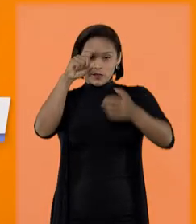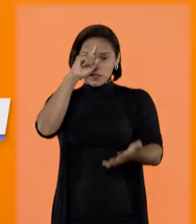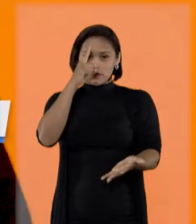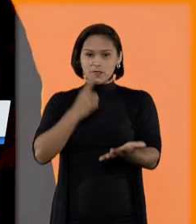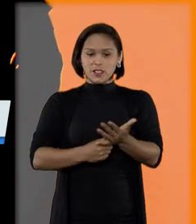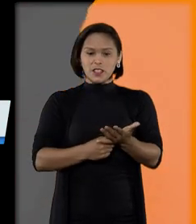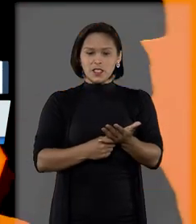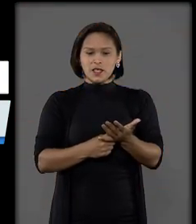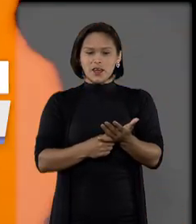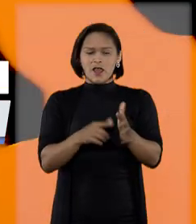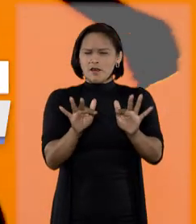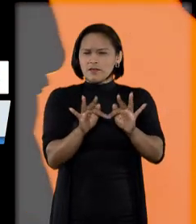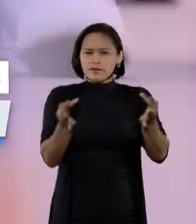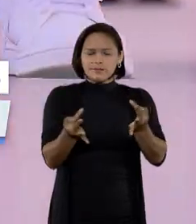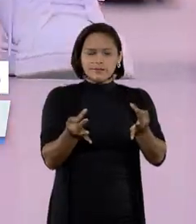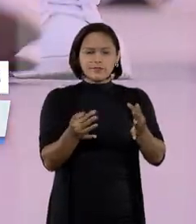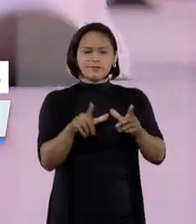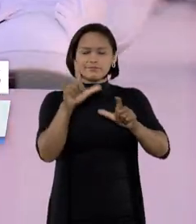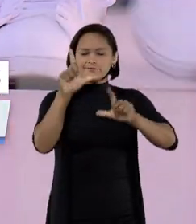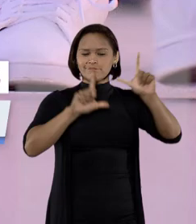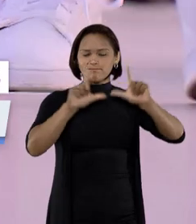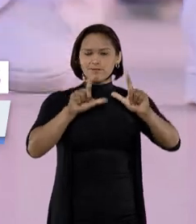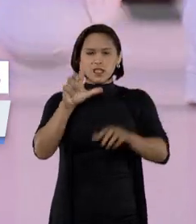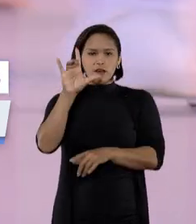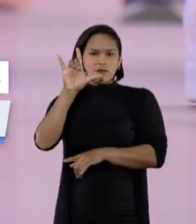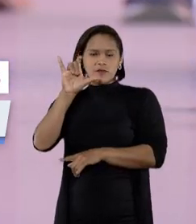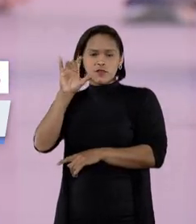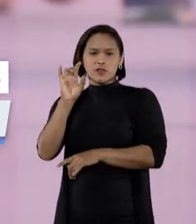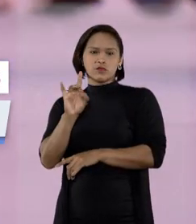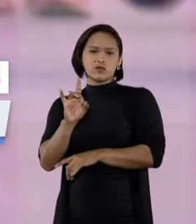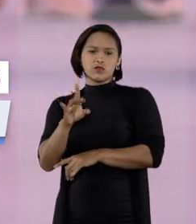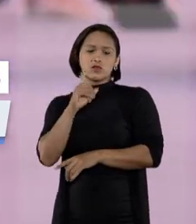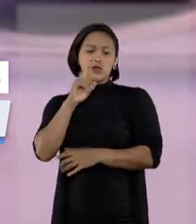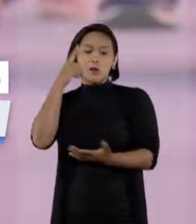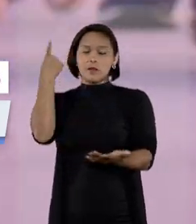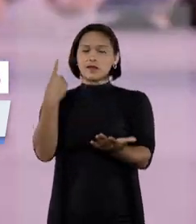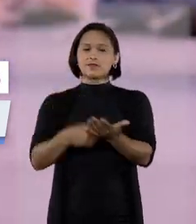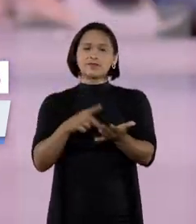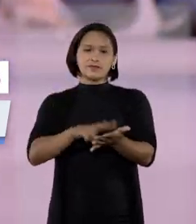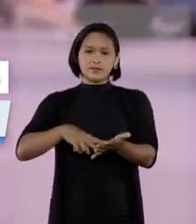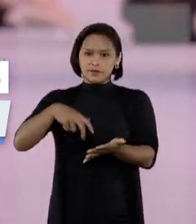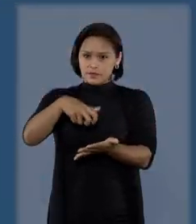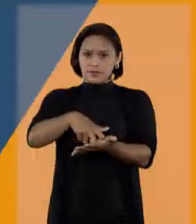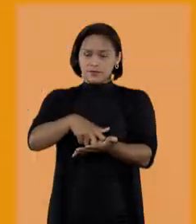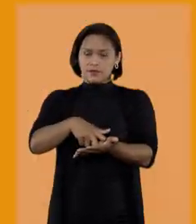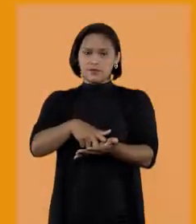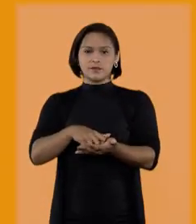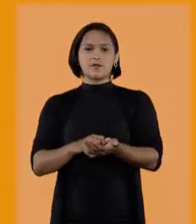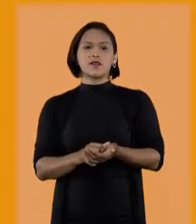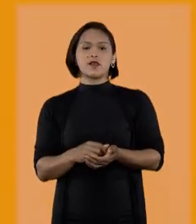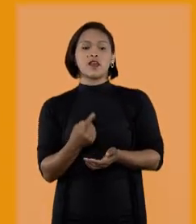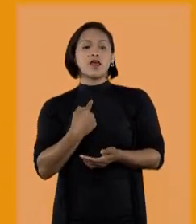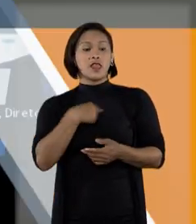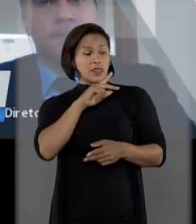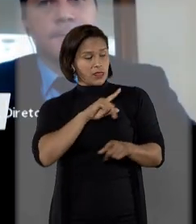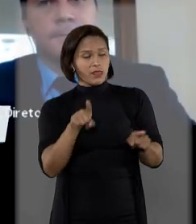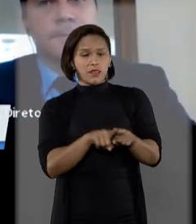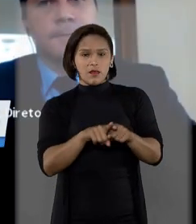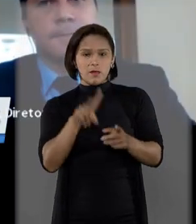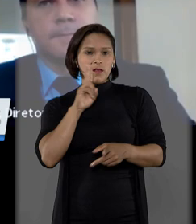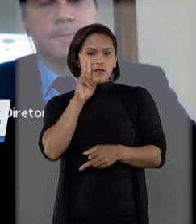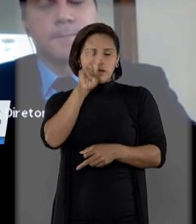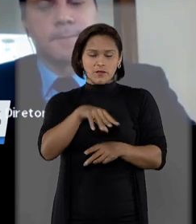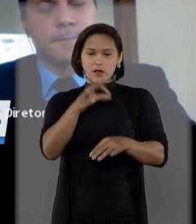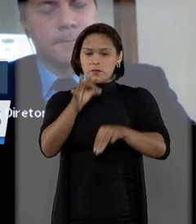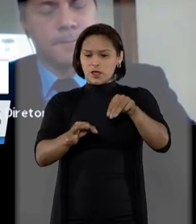que o simples reconhecimento de suspeito por fotografia não basta para uma condenação. Você vai ver também,